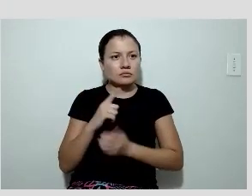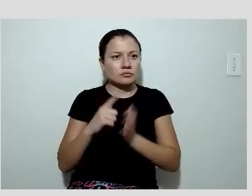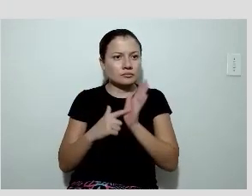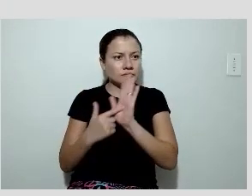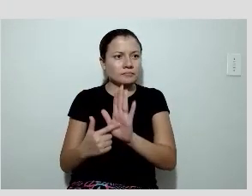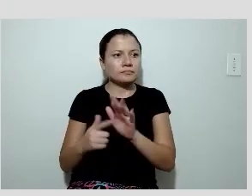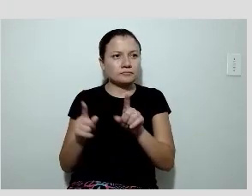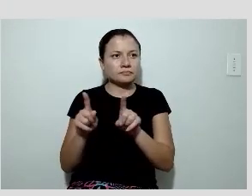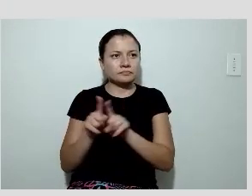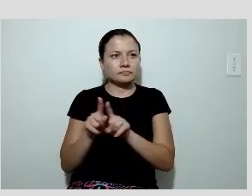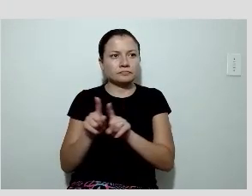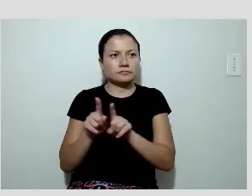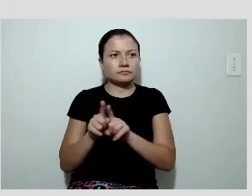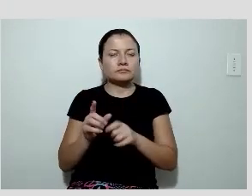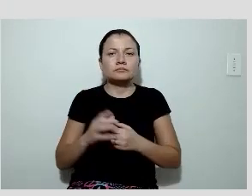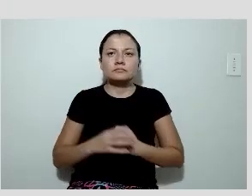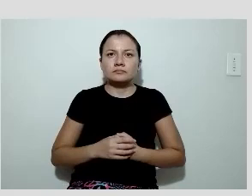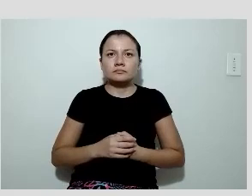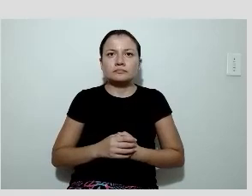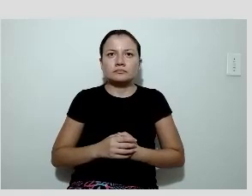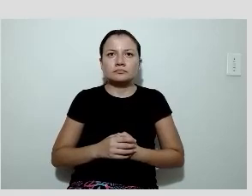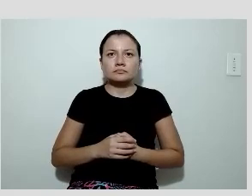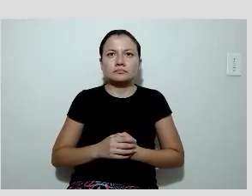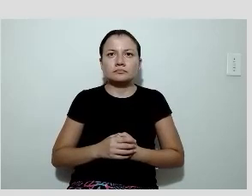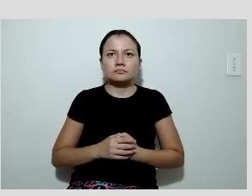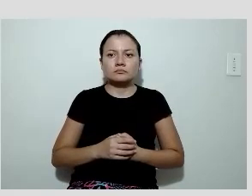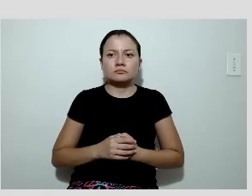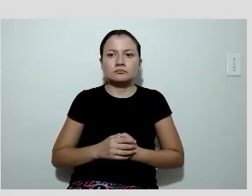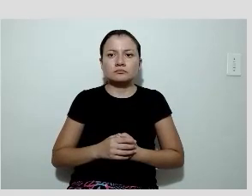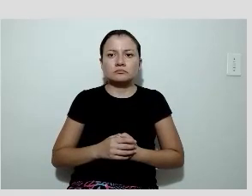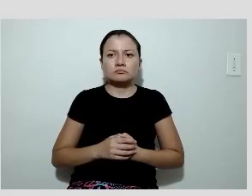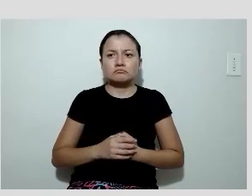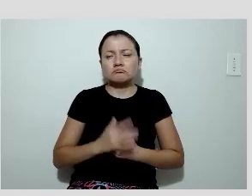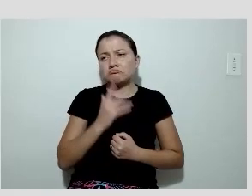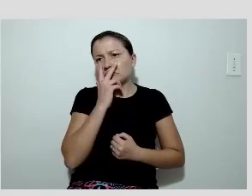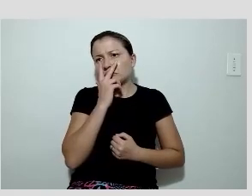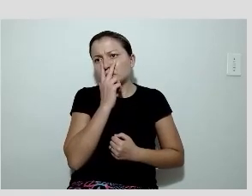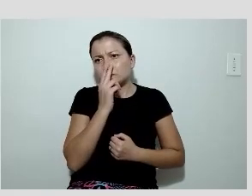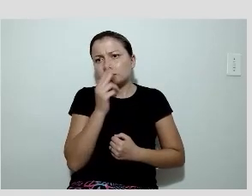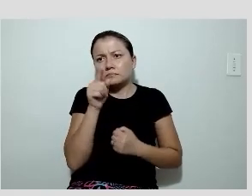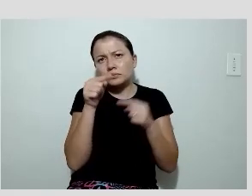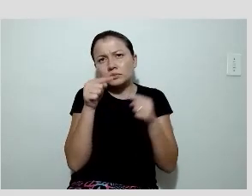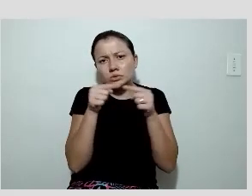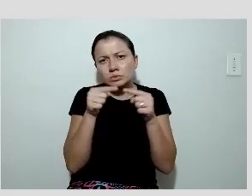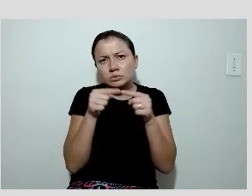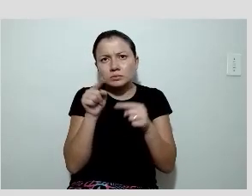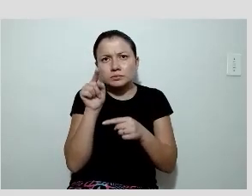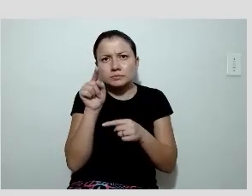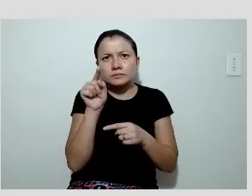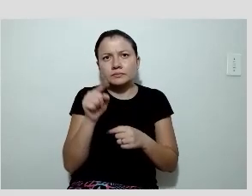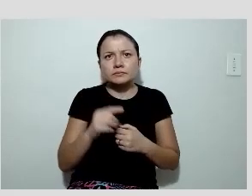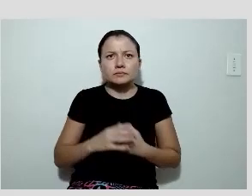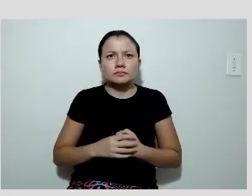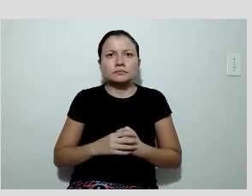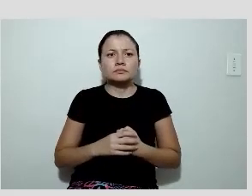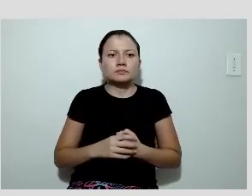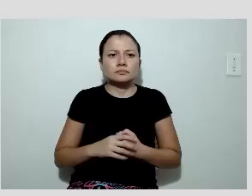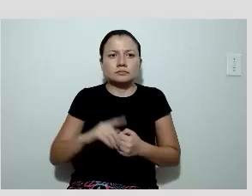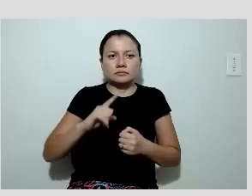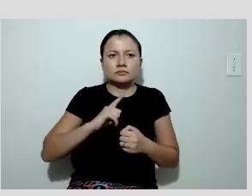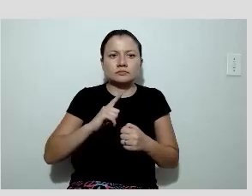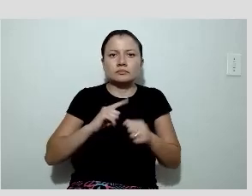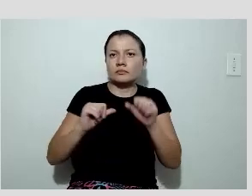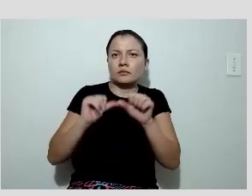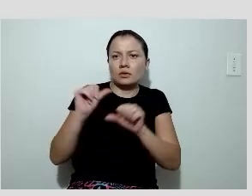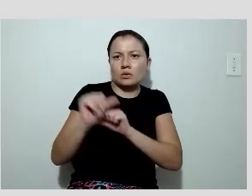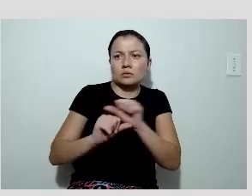embora não tenha o critério de amplitude em P4V5. Ficaria por aí nessa análise. Em resumo, o ritmo sinusal, alterações em